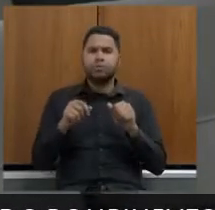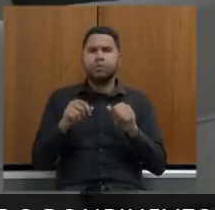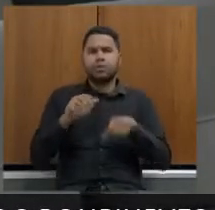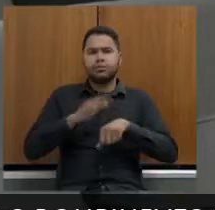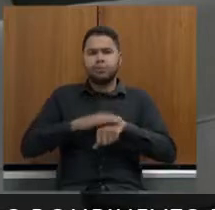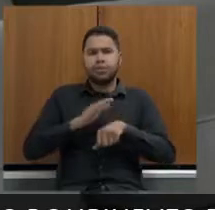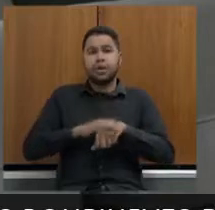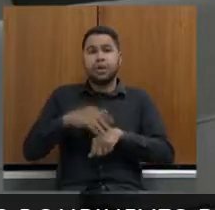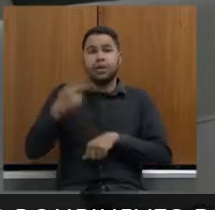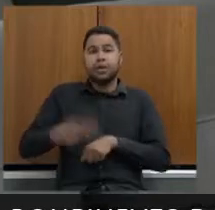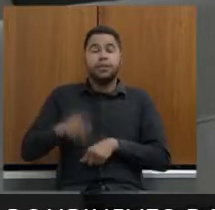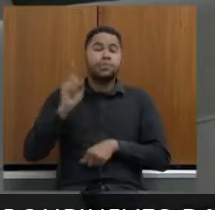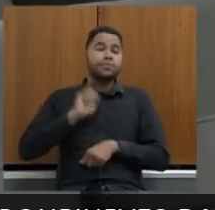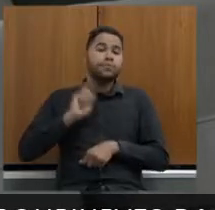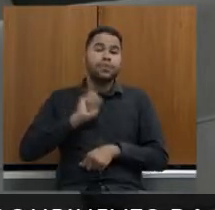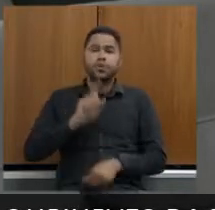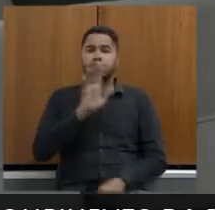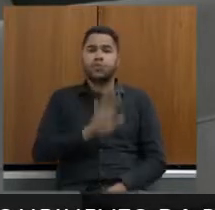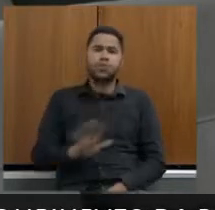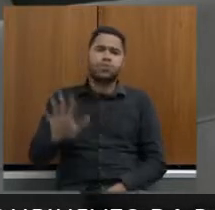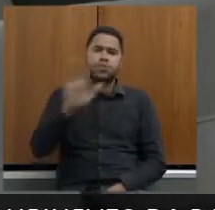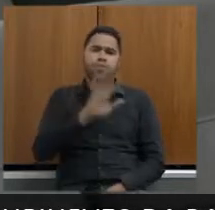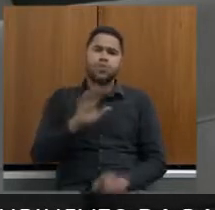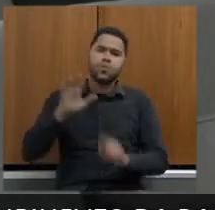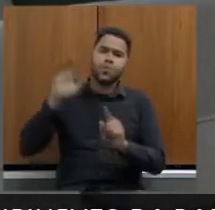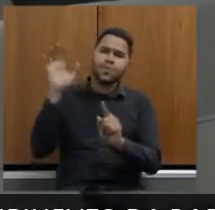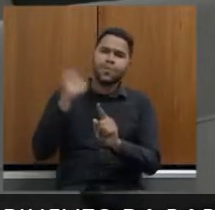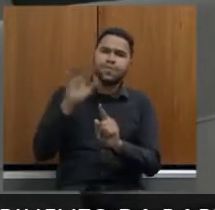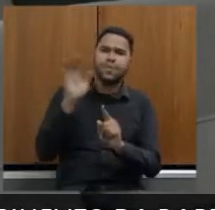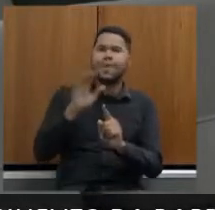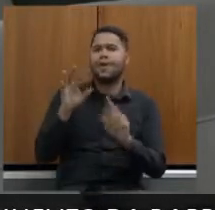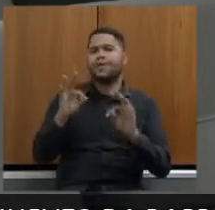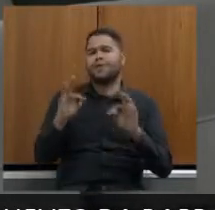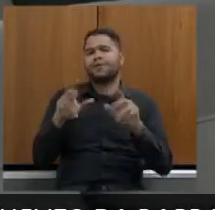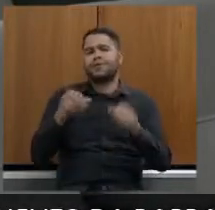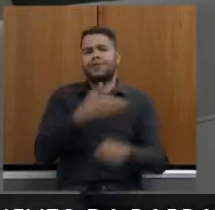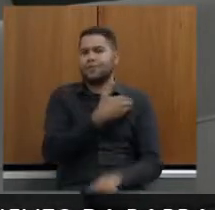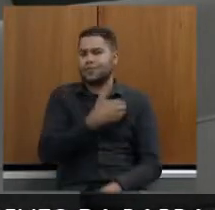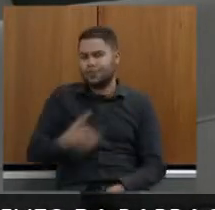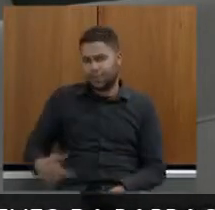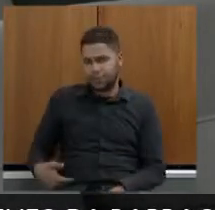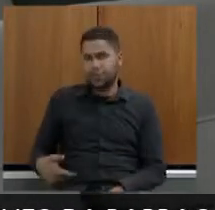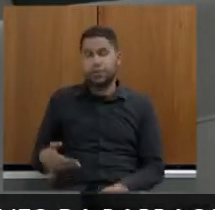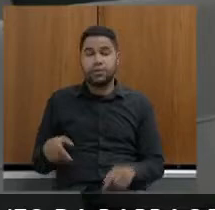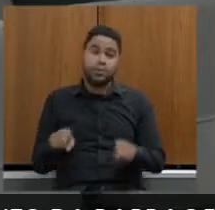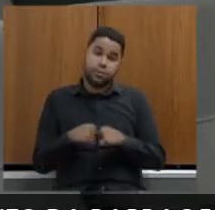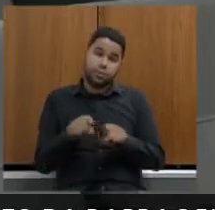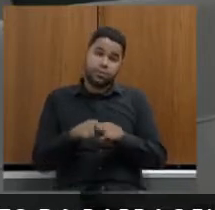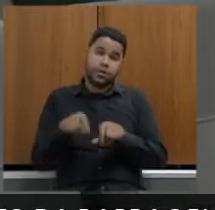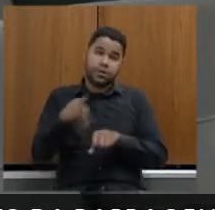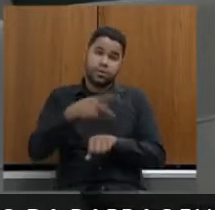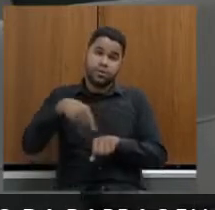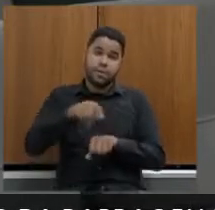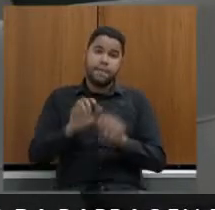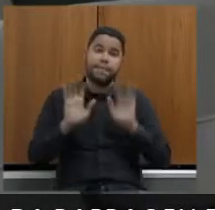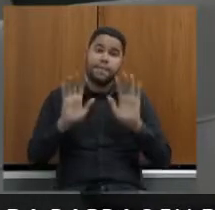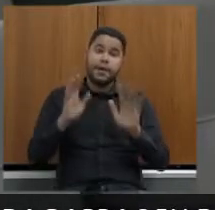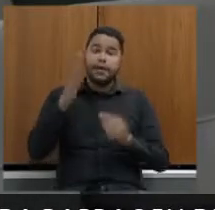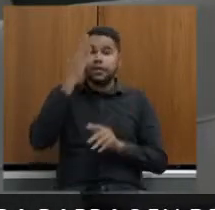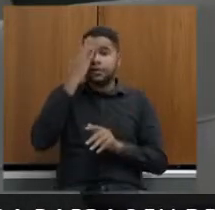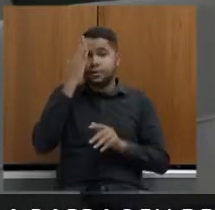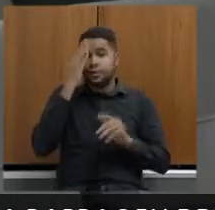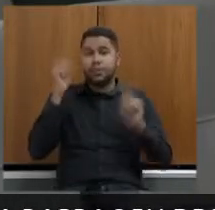seja para Minas Gerais como um todo porque afinal o impacto da não é para todo o estado por que não dizer o país mas quem sabe